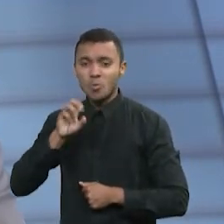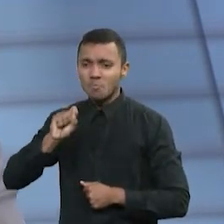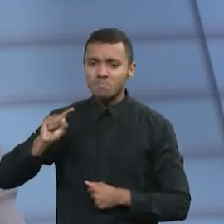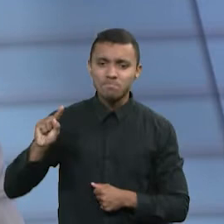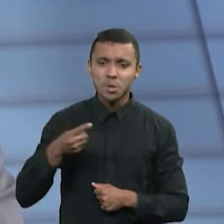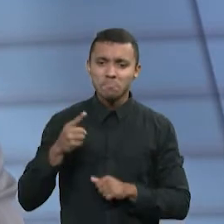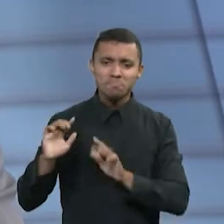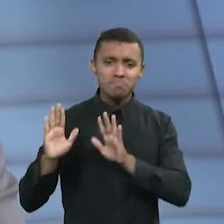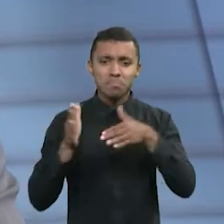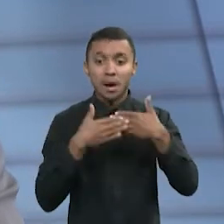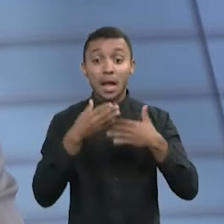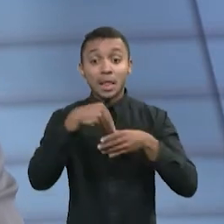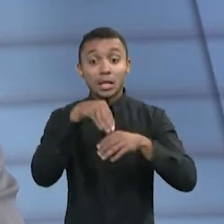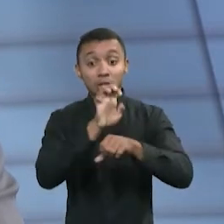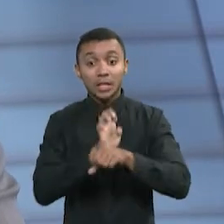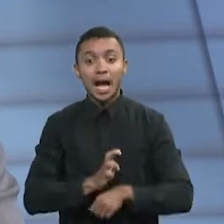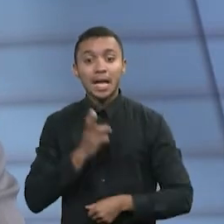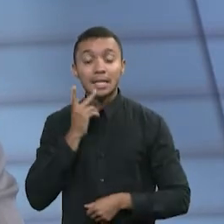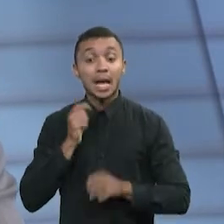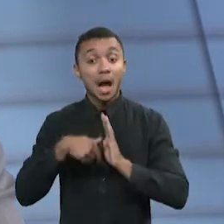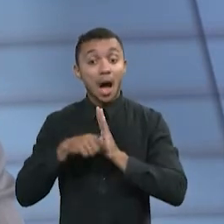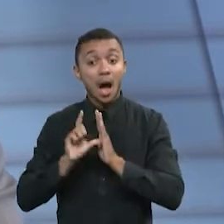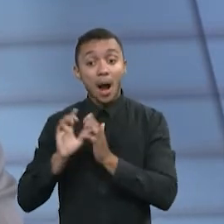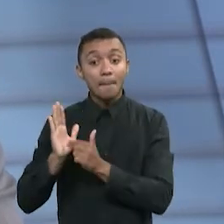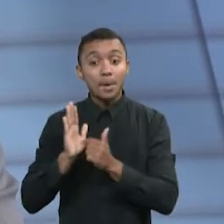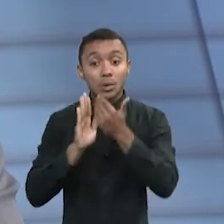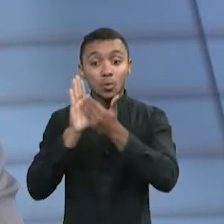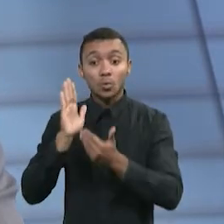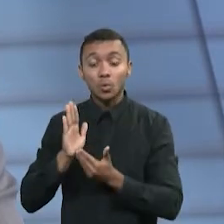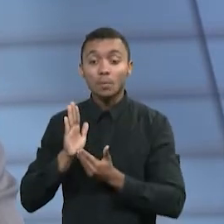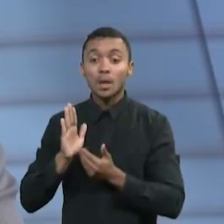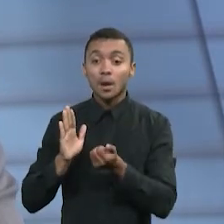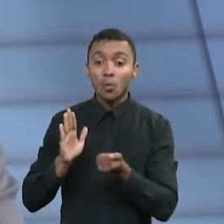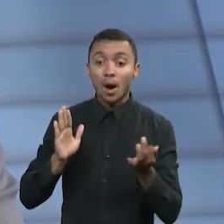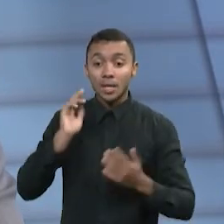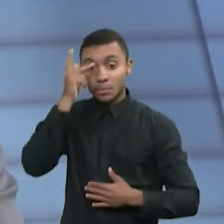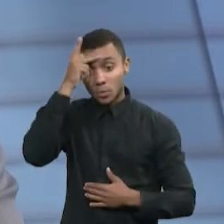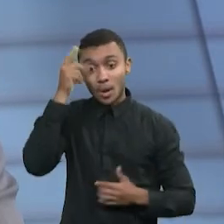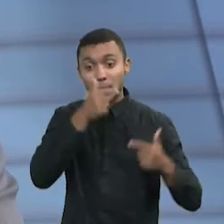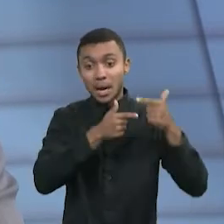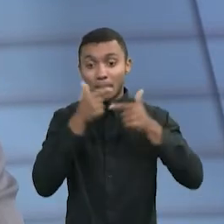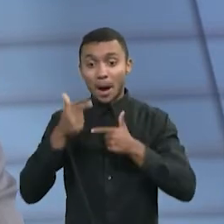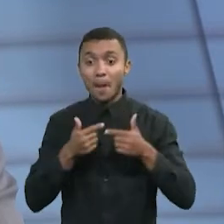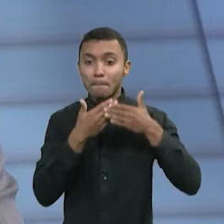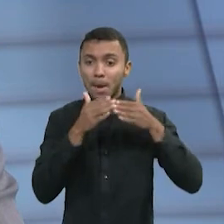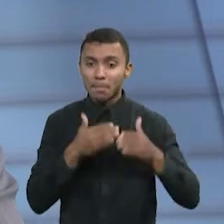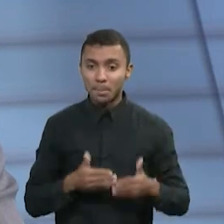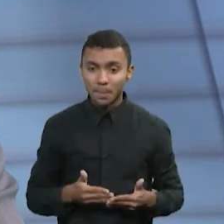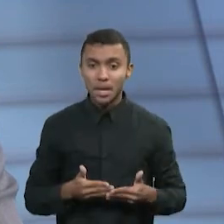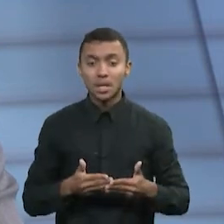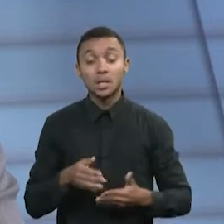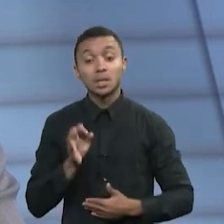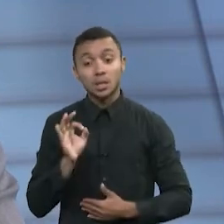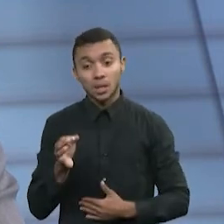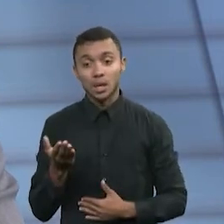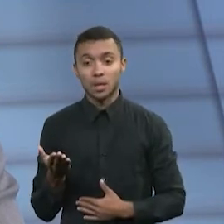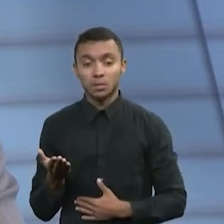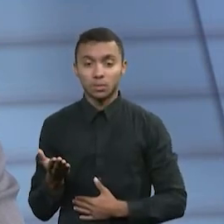estado do Ceará. Você trouxe a informação das pessoas inadimplentes, segundo o Serasa, um número expressivo.